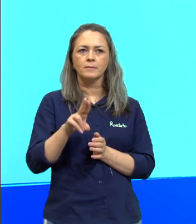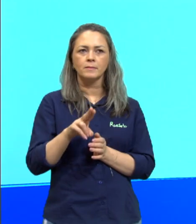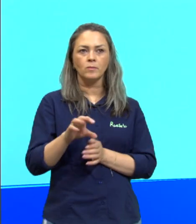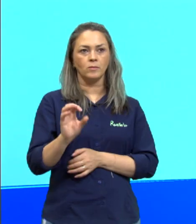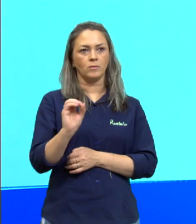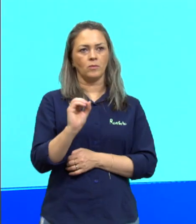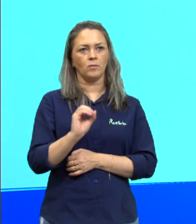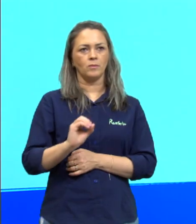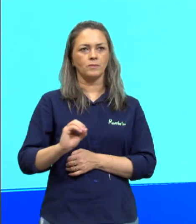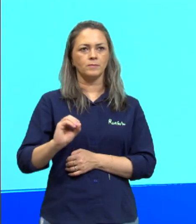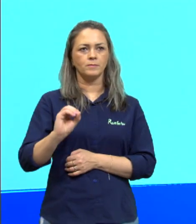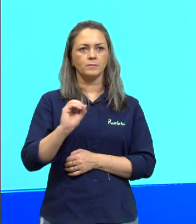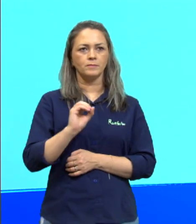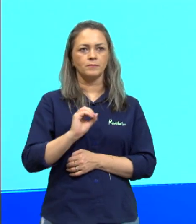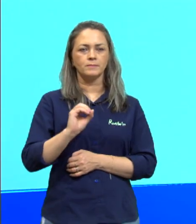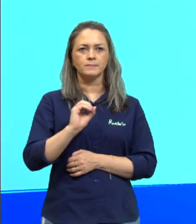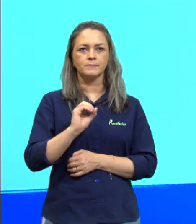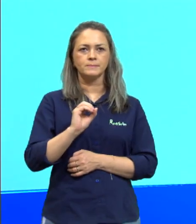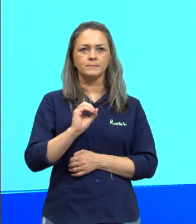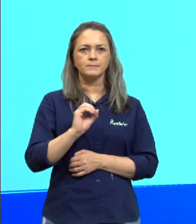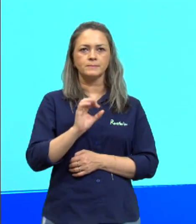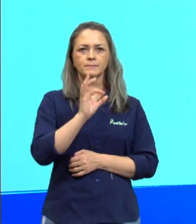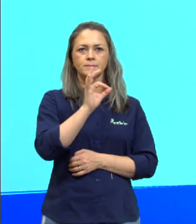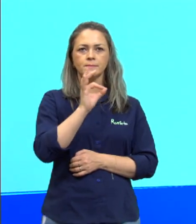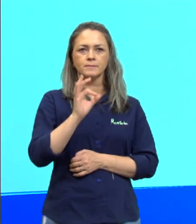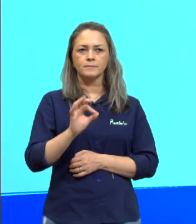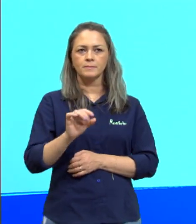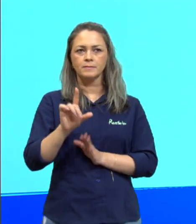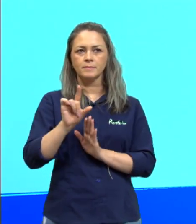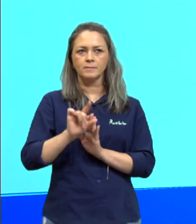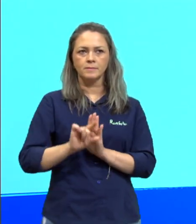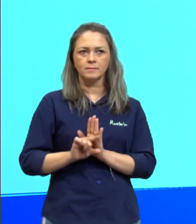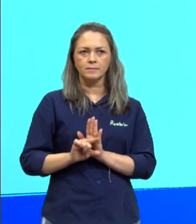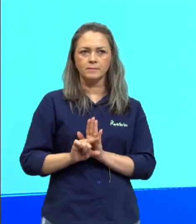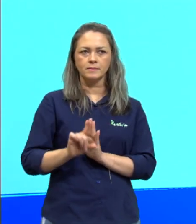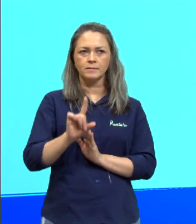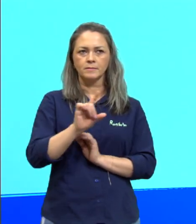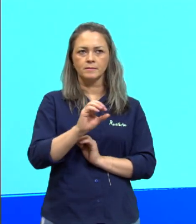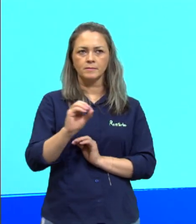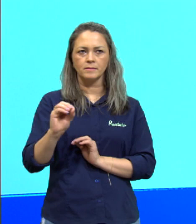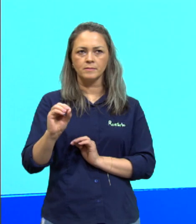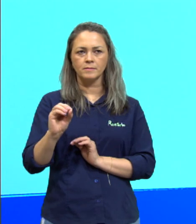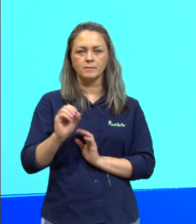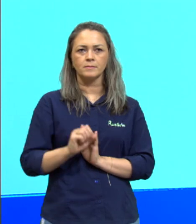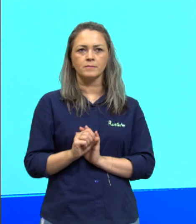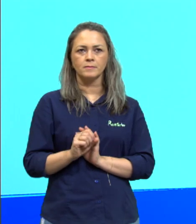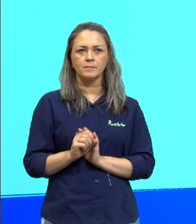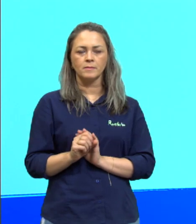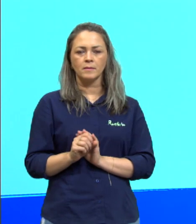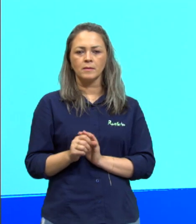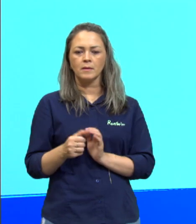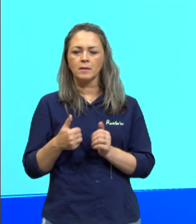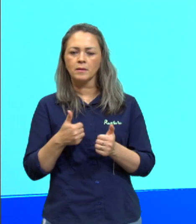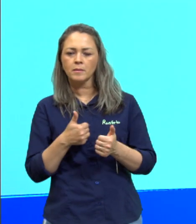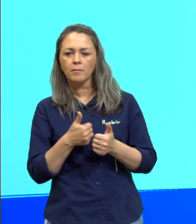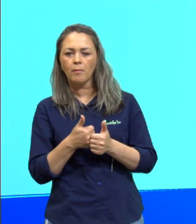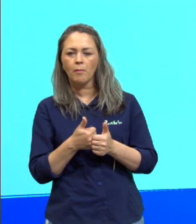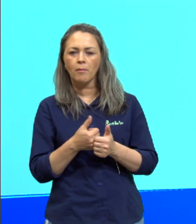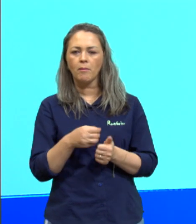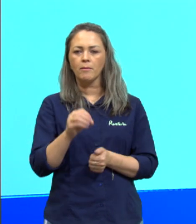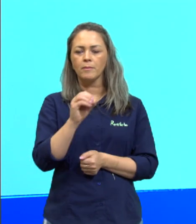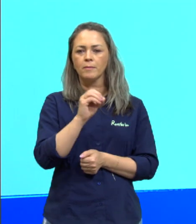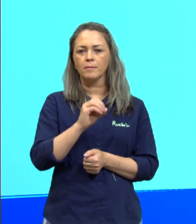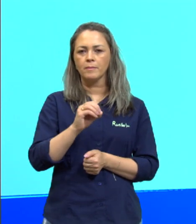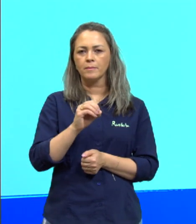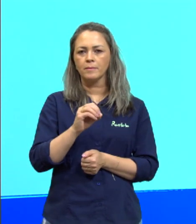ótima uma taxa que esteja menor do que 100 como próxima de ótima uma